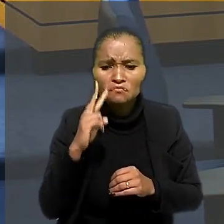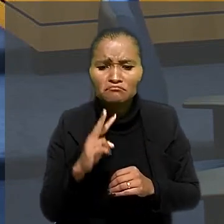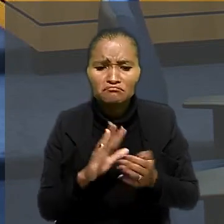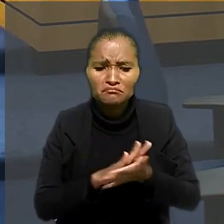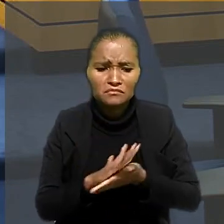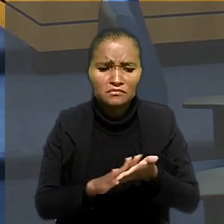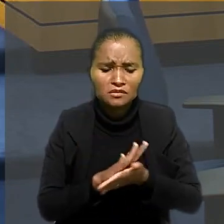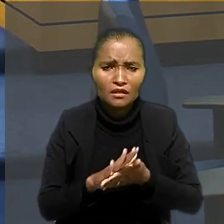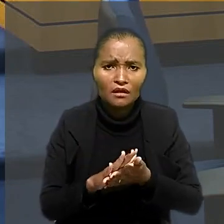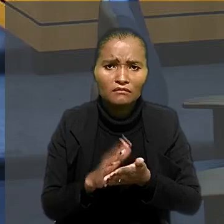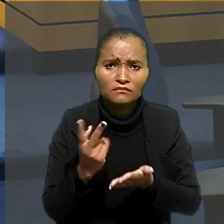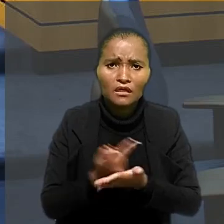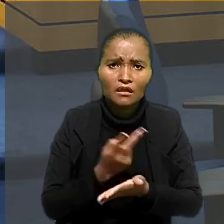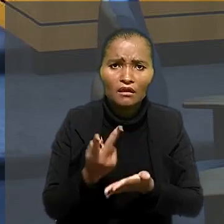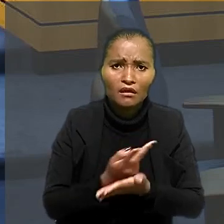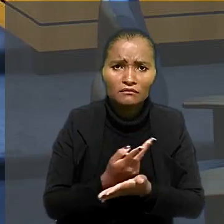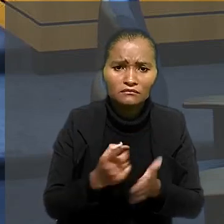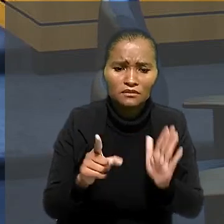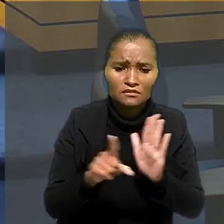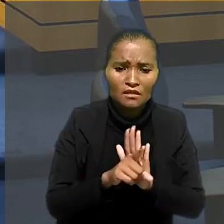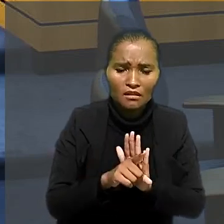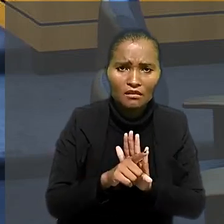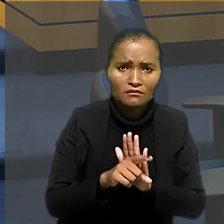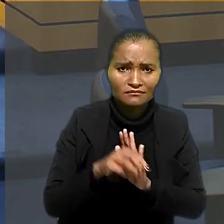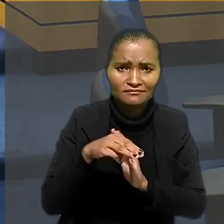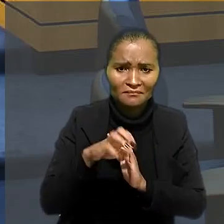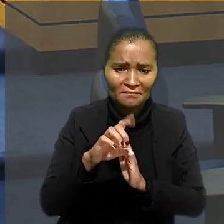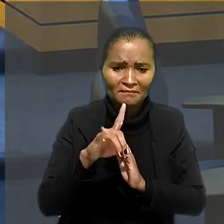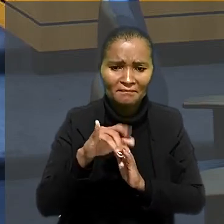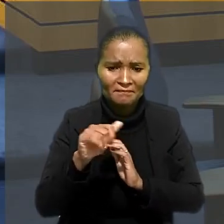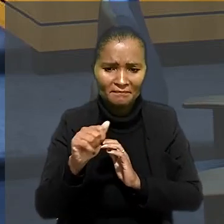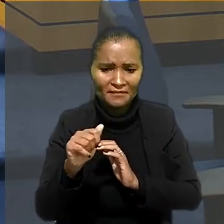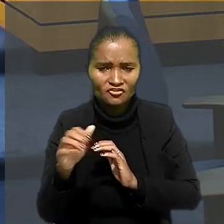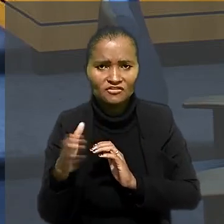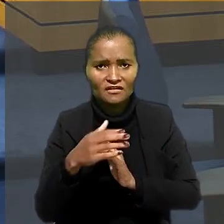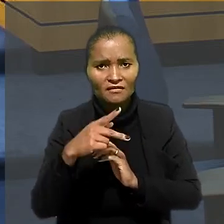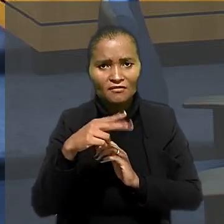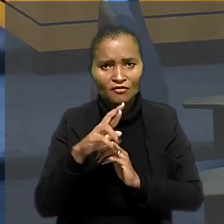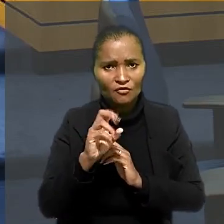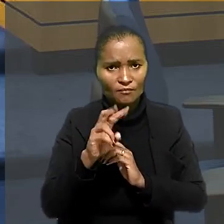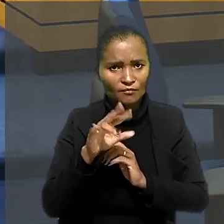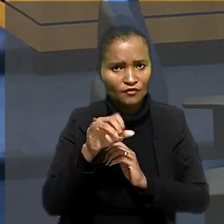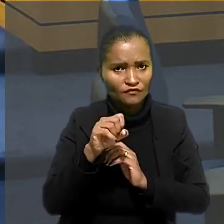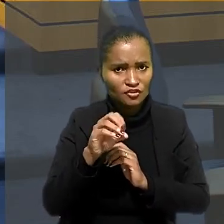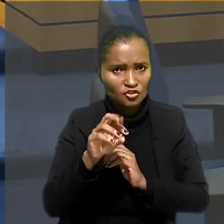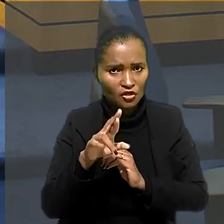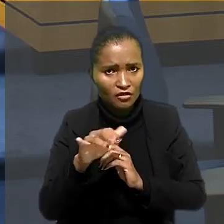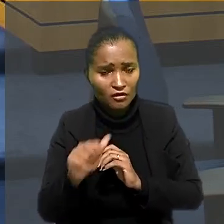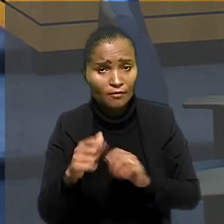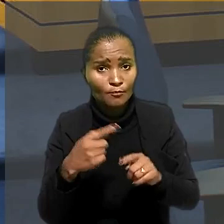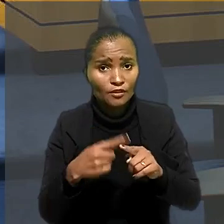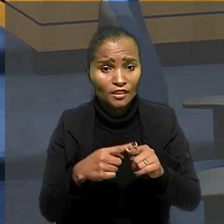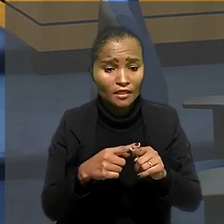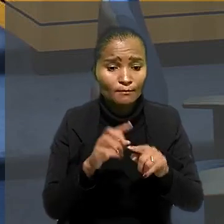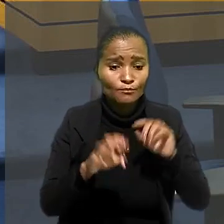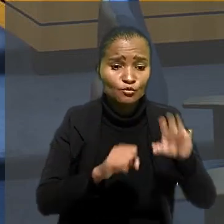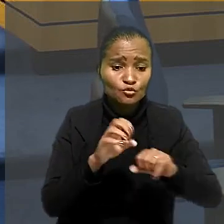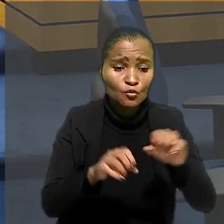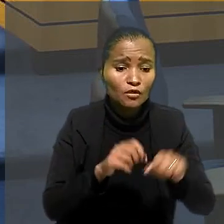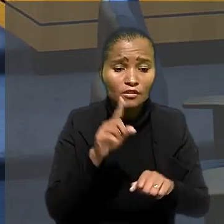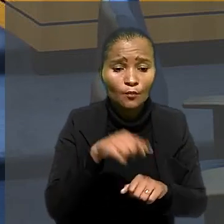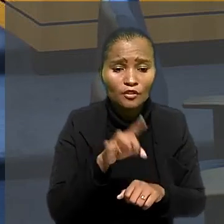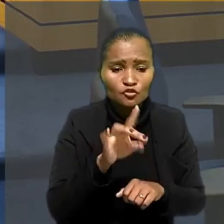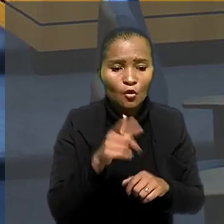ilicitude nessa lei, nessa medida provisória, mesmo porque buscou não só o interesse daquela classe,